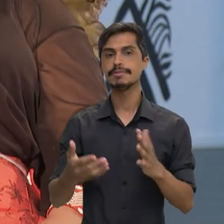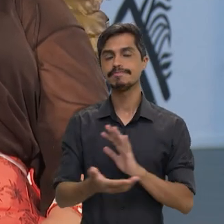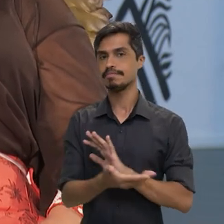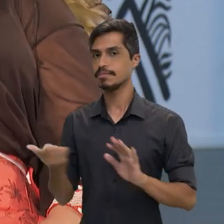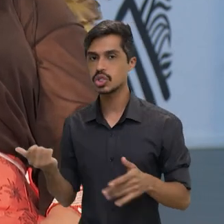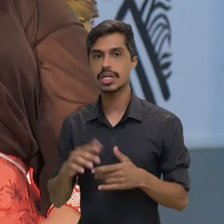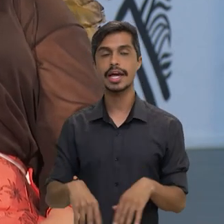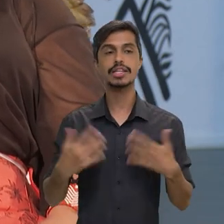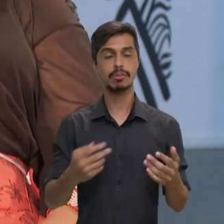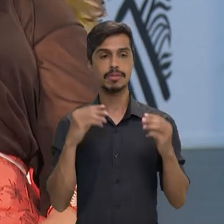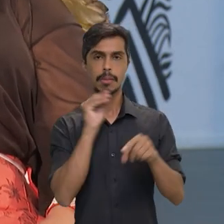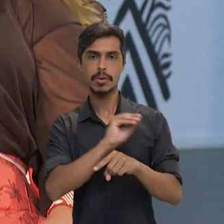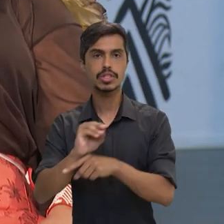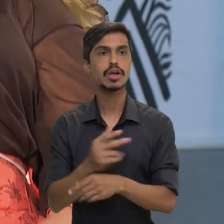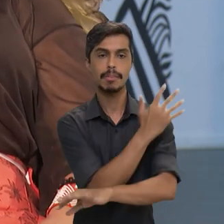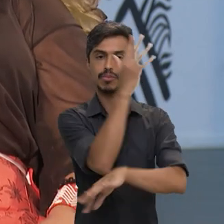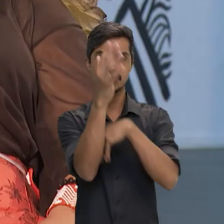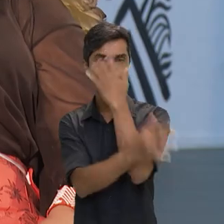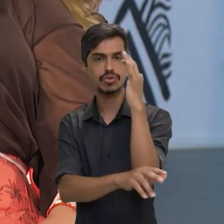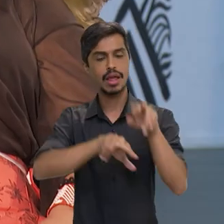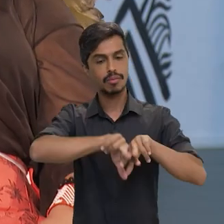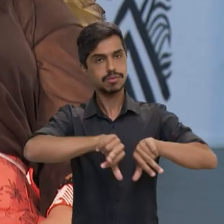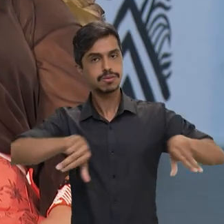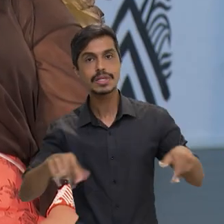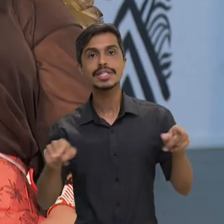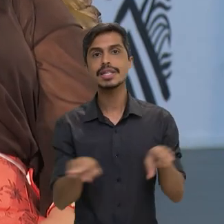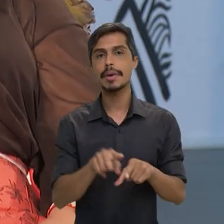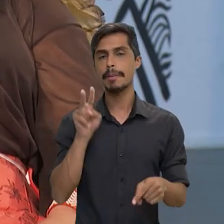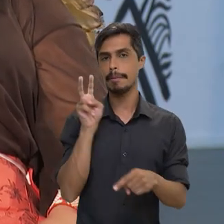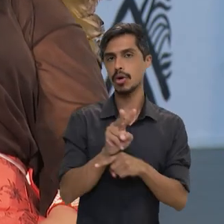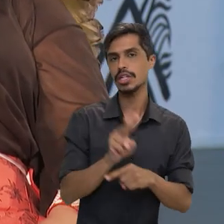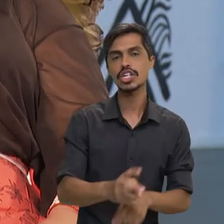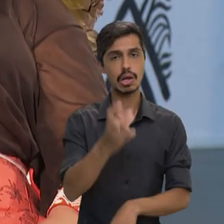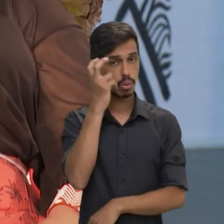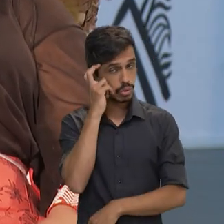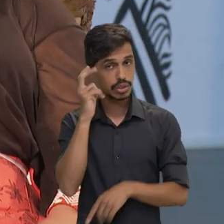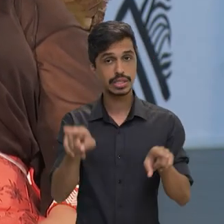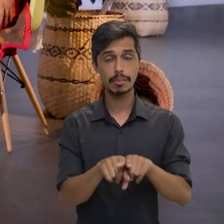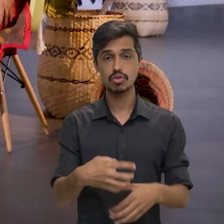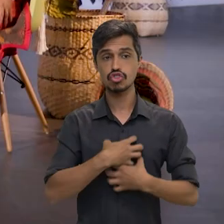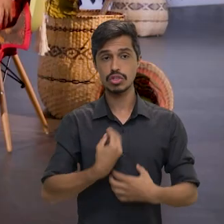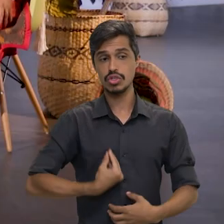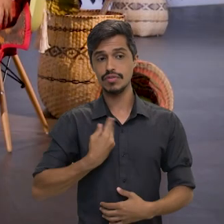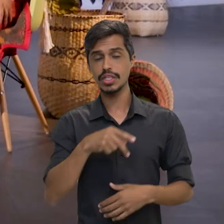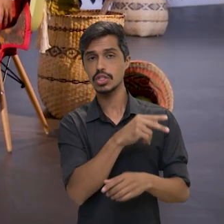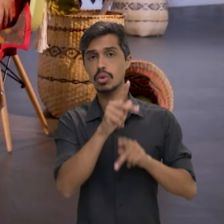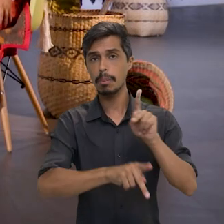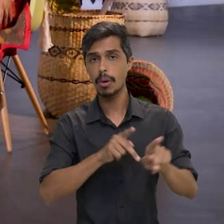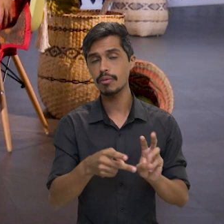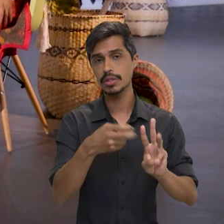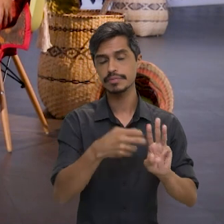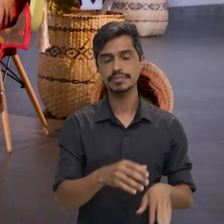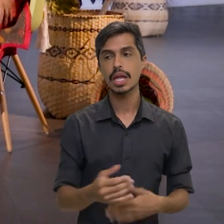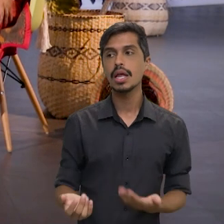territórios do meio ambiente, da biodiversidade, né? Além de proteger as culturas e os modos de vida dos povos indígenas.